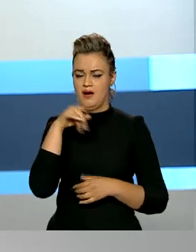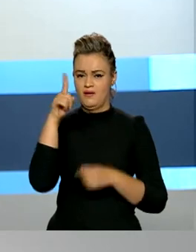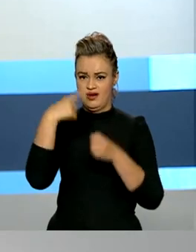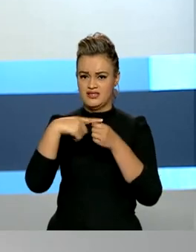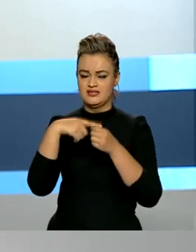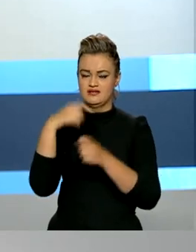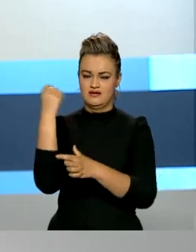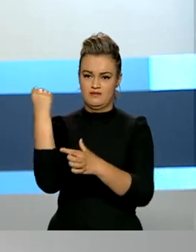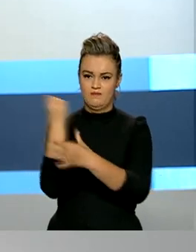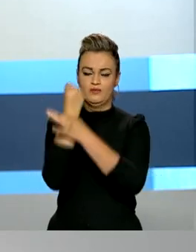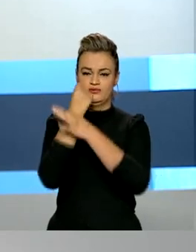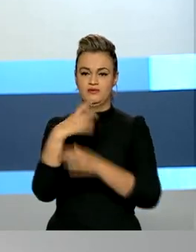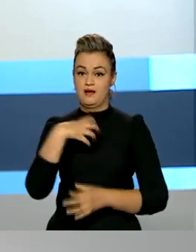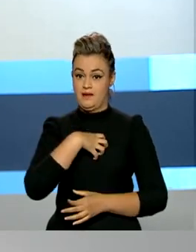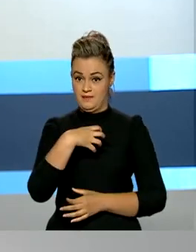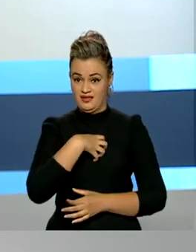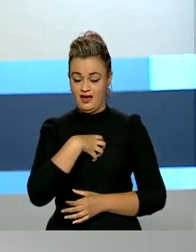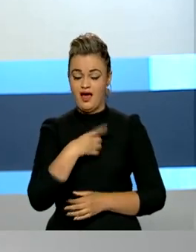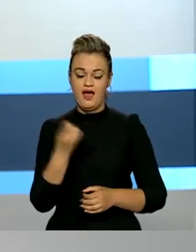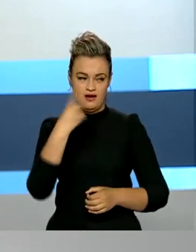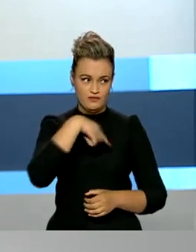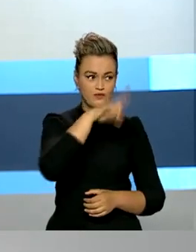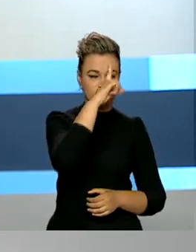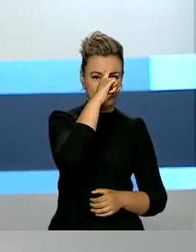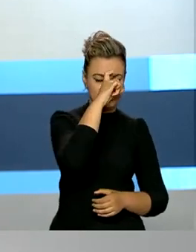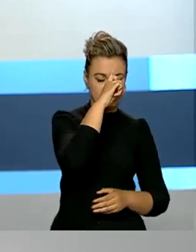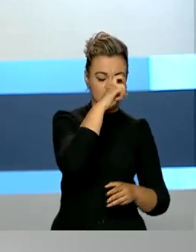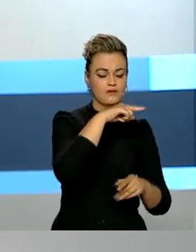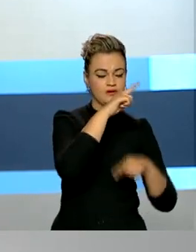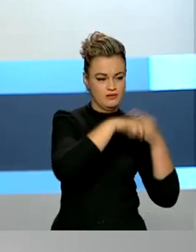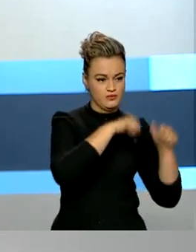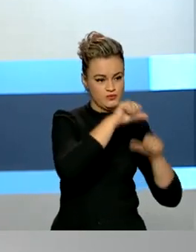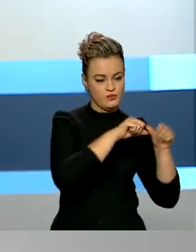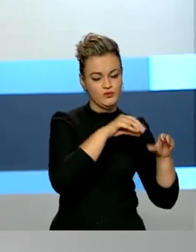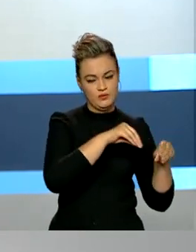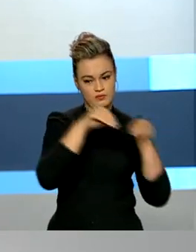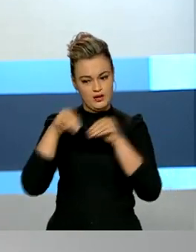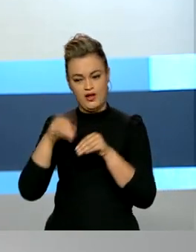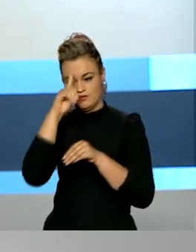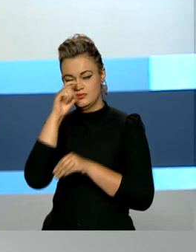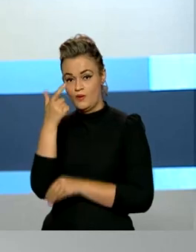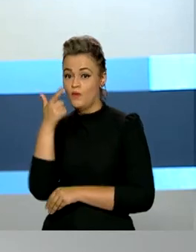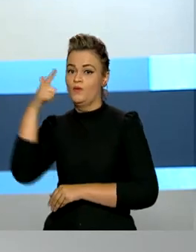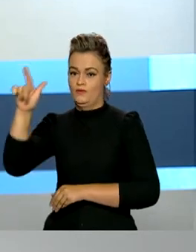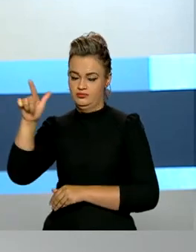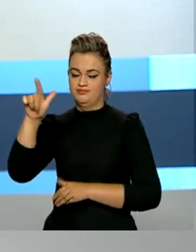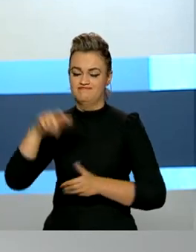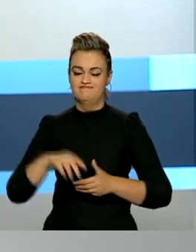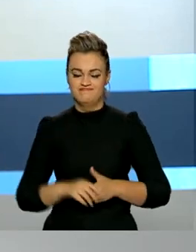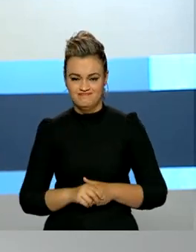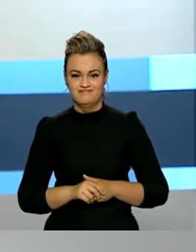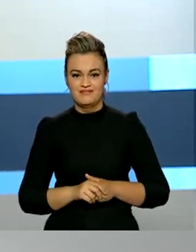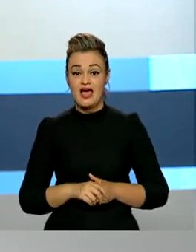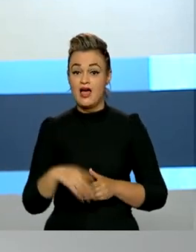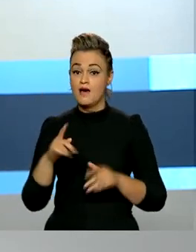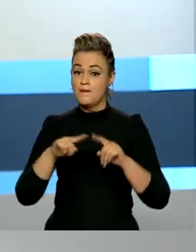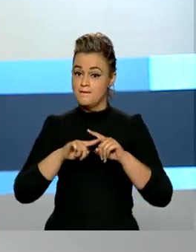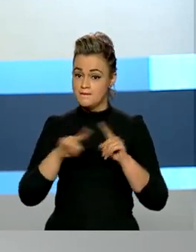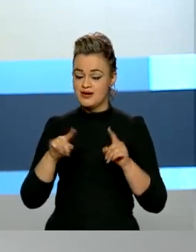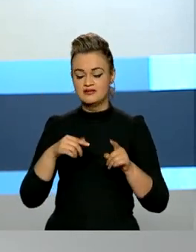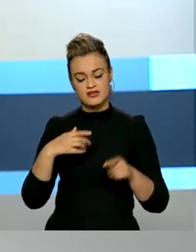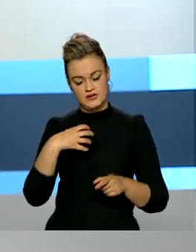Porto Seguro, na Bahia, passou mal, foi socorrido no hospital Luiz Eduardo Magalhães e depois transferido ao hospital Sobrasa,